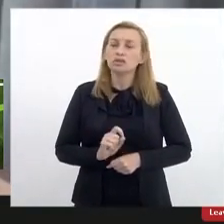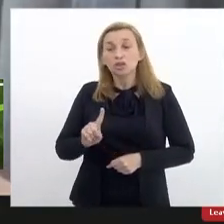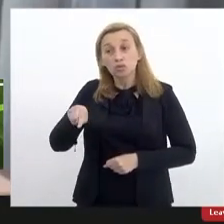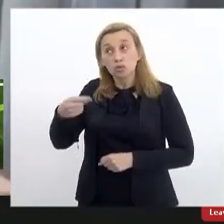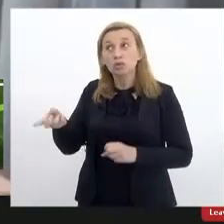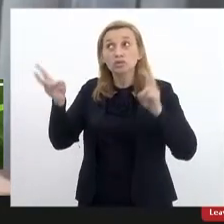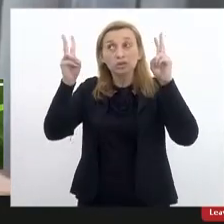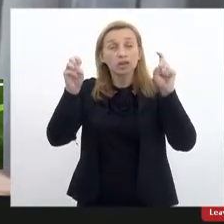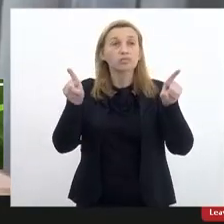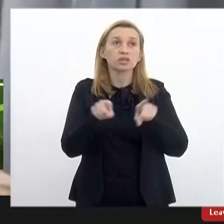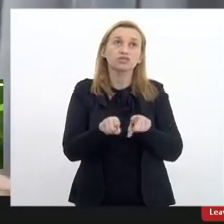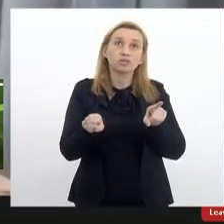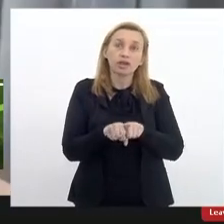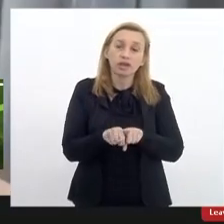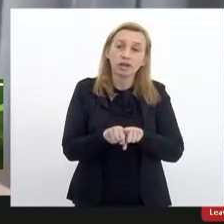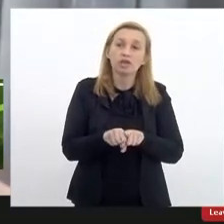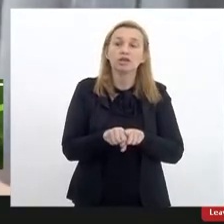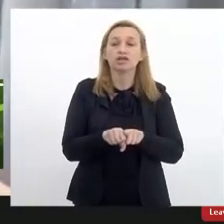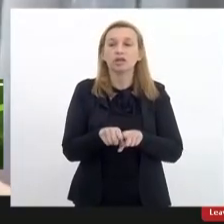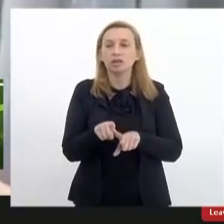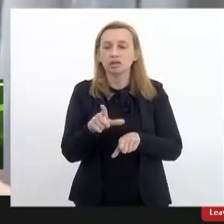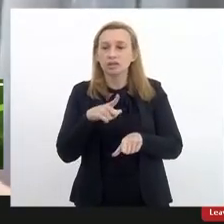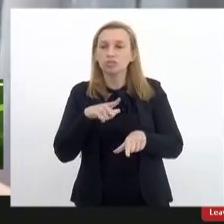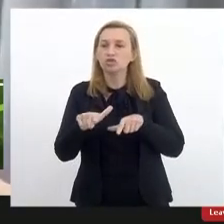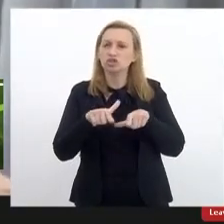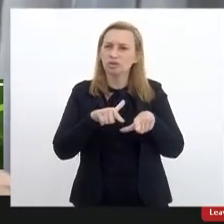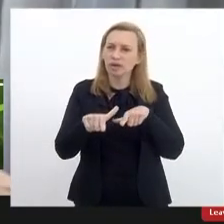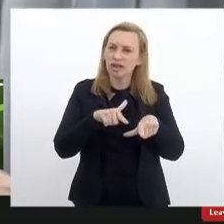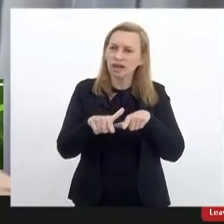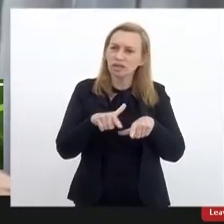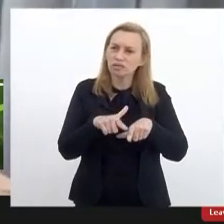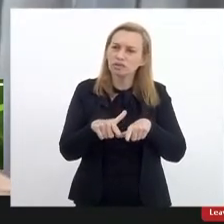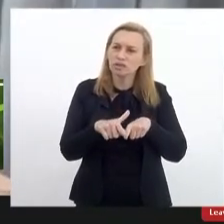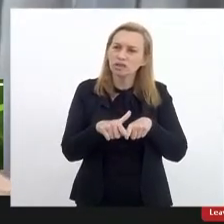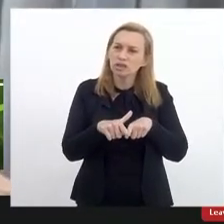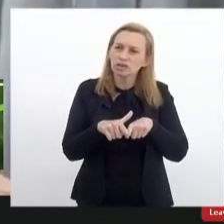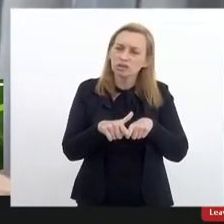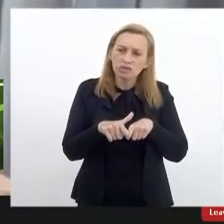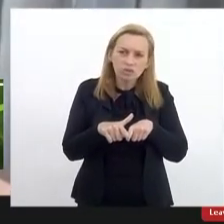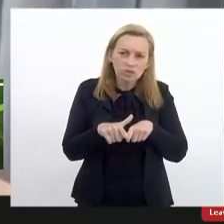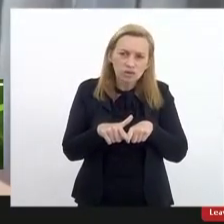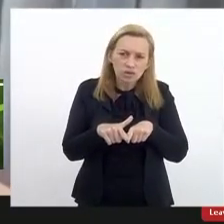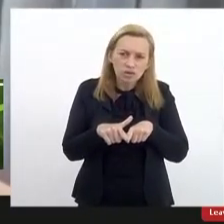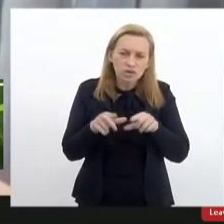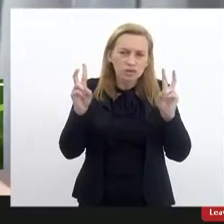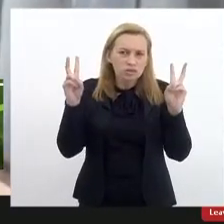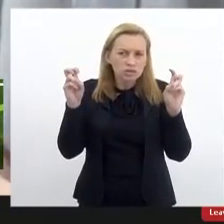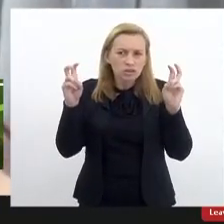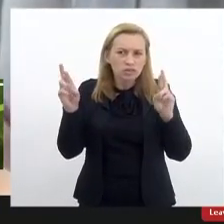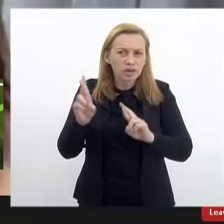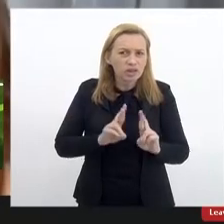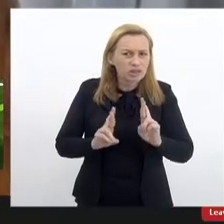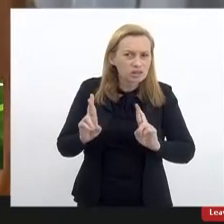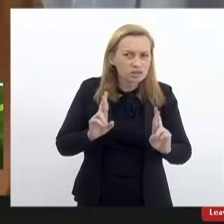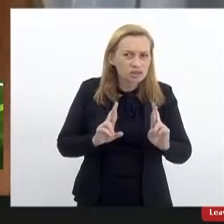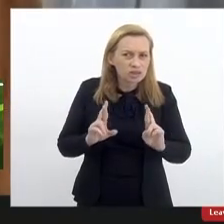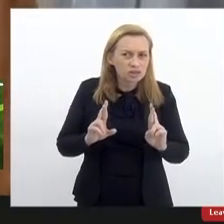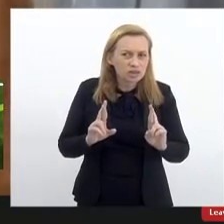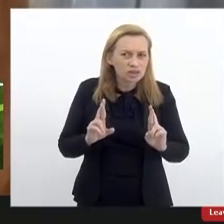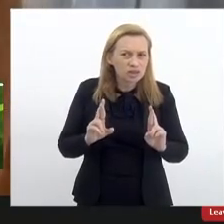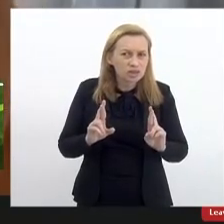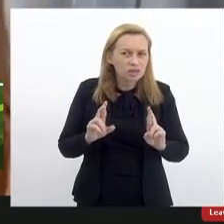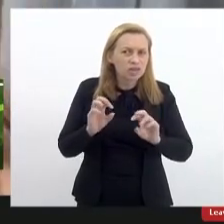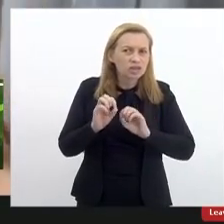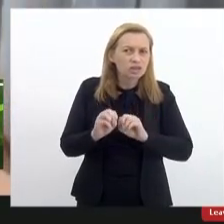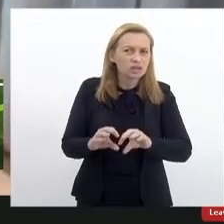tema também que nós temos trabalhado é o tema relacionado com a